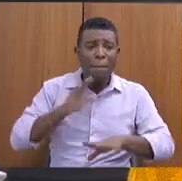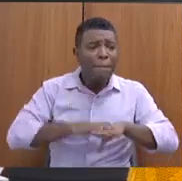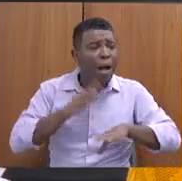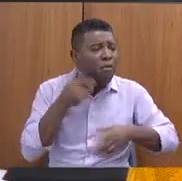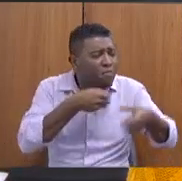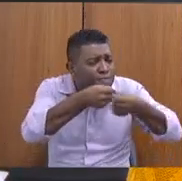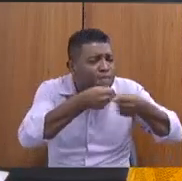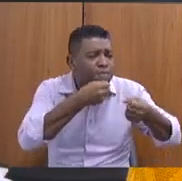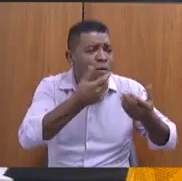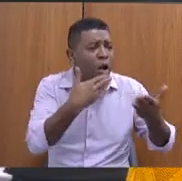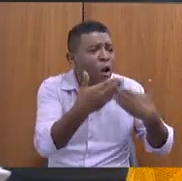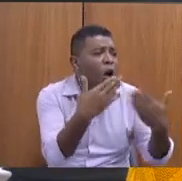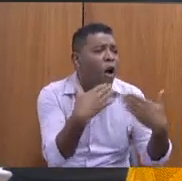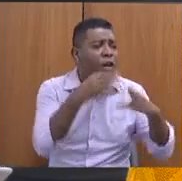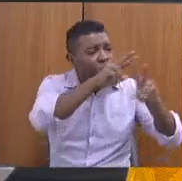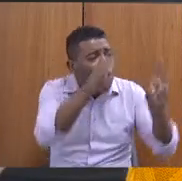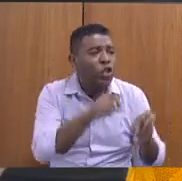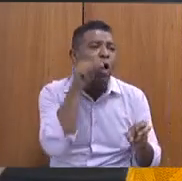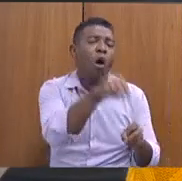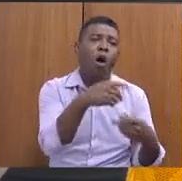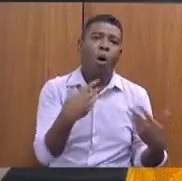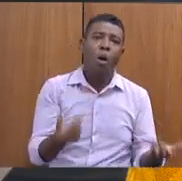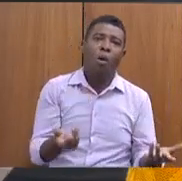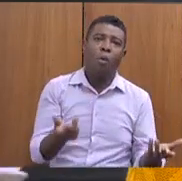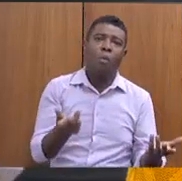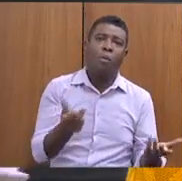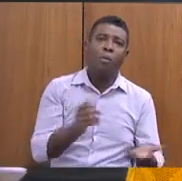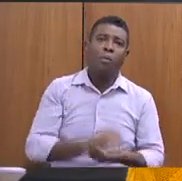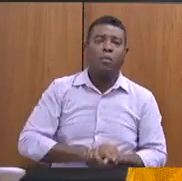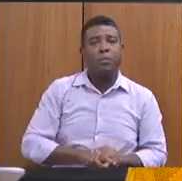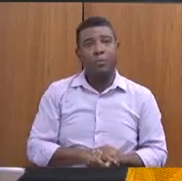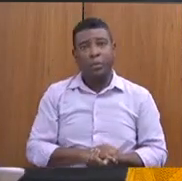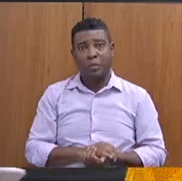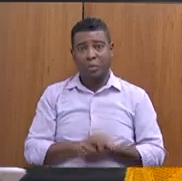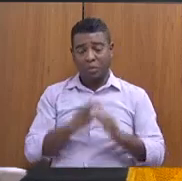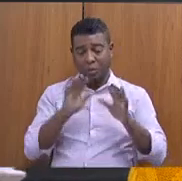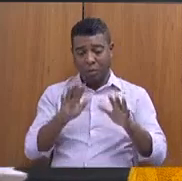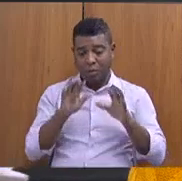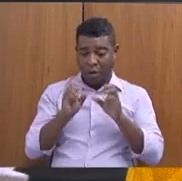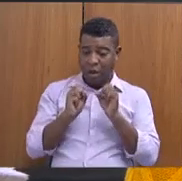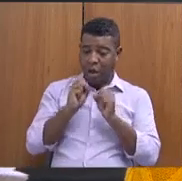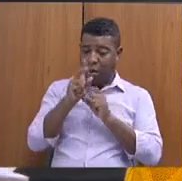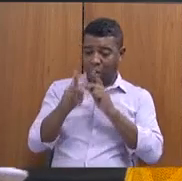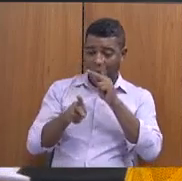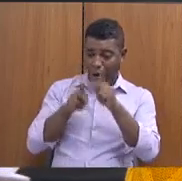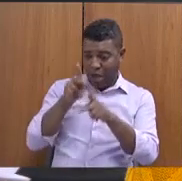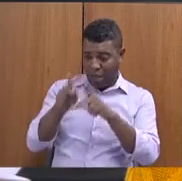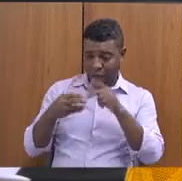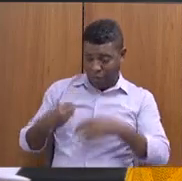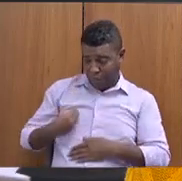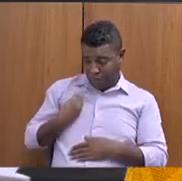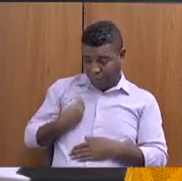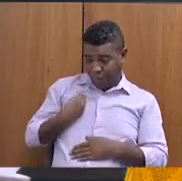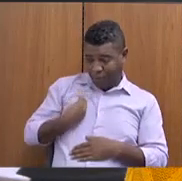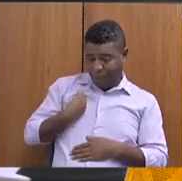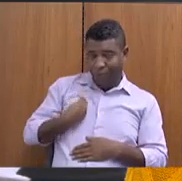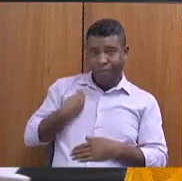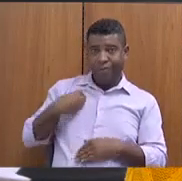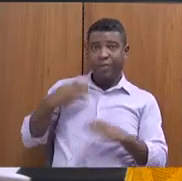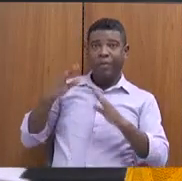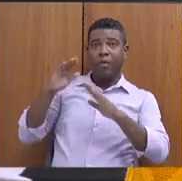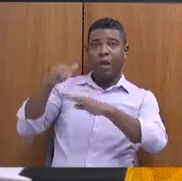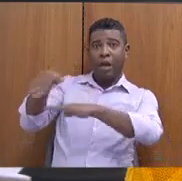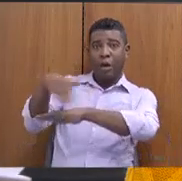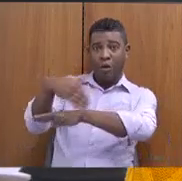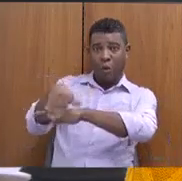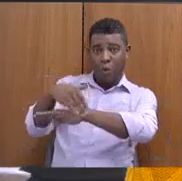População LGBT. Sobre a população e a situação de rua, a secretária falou que a